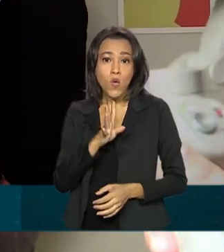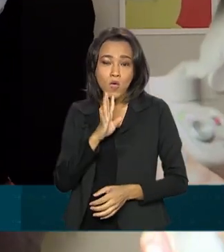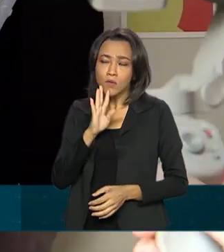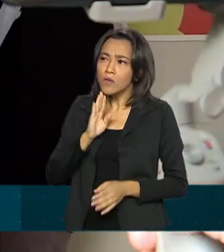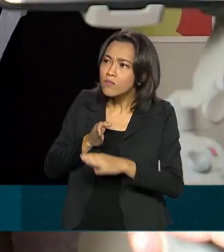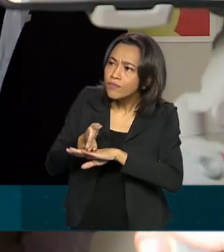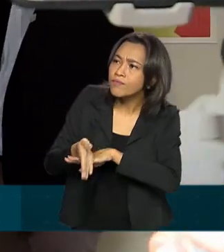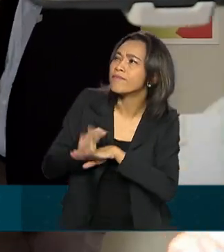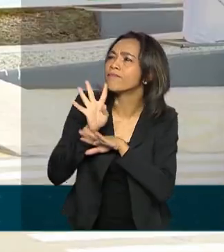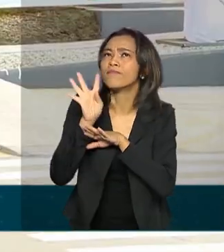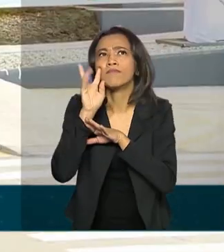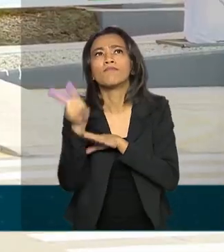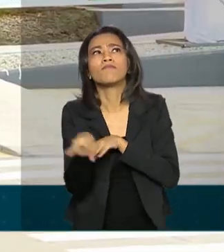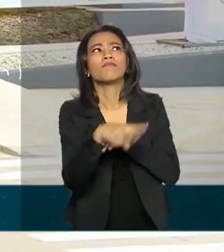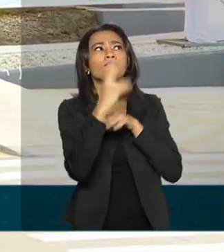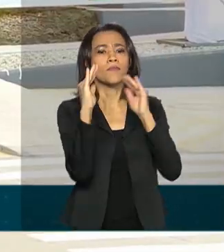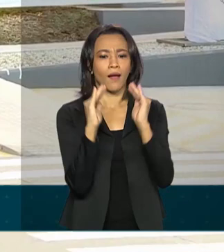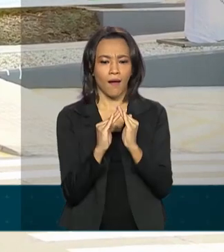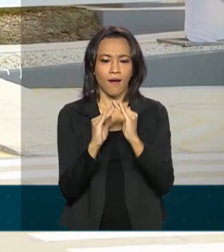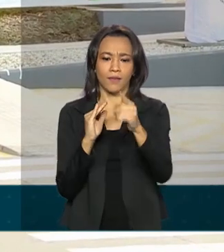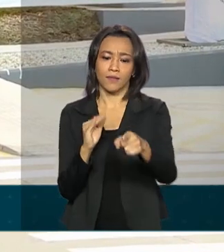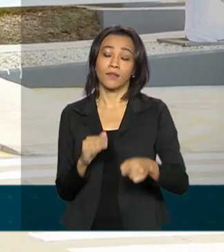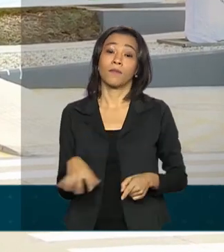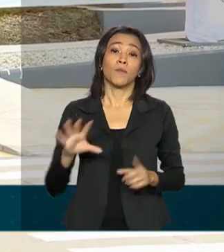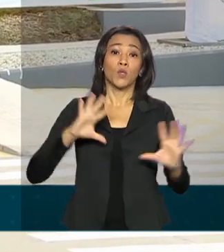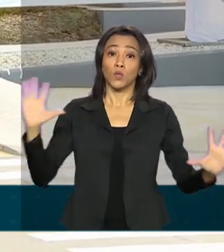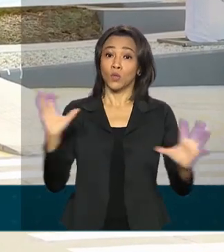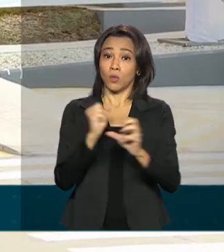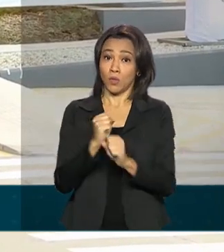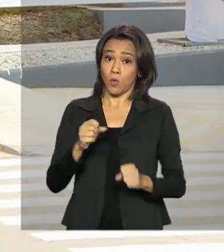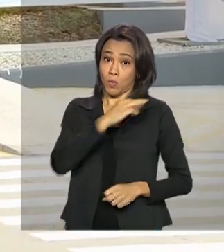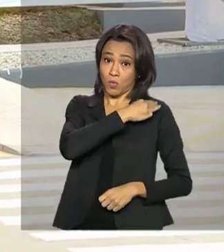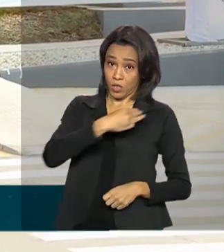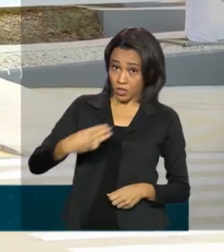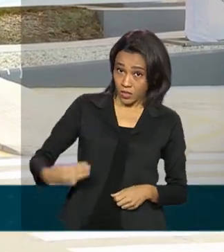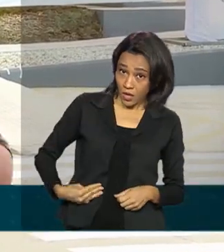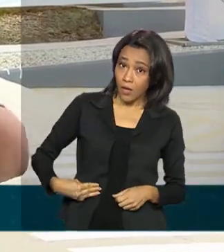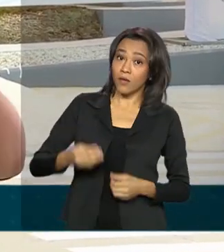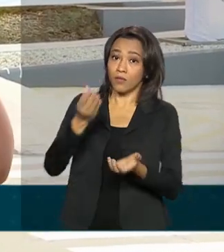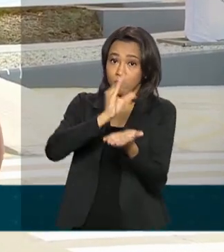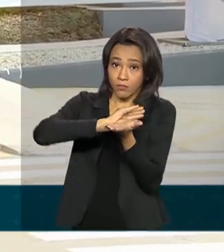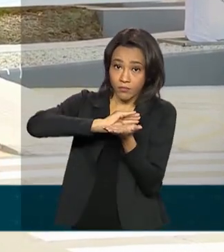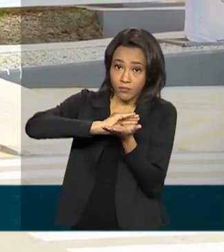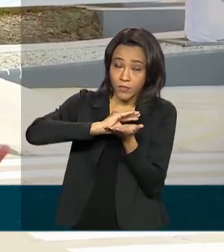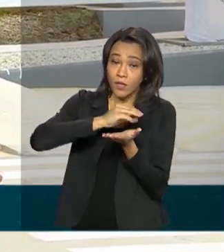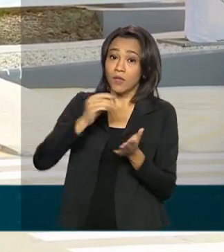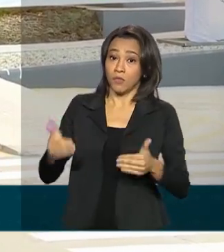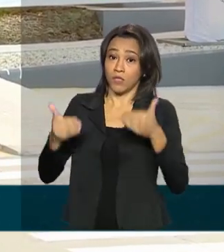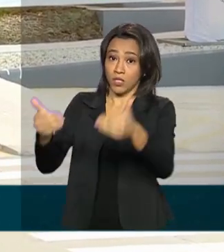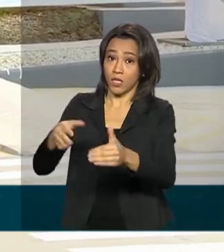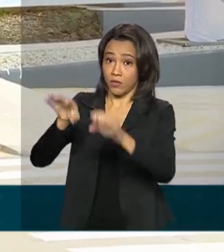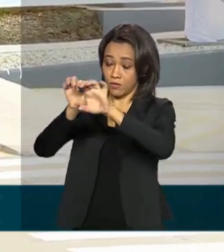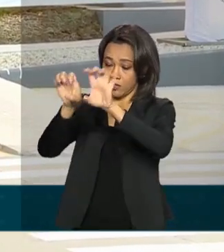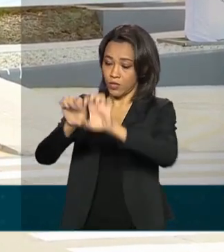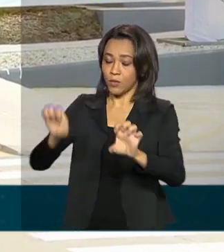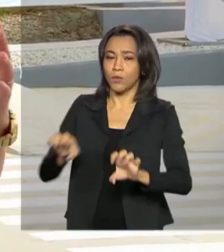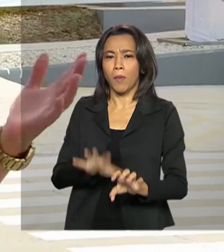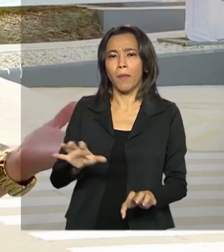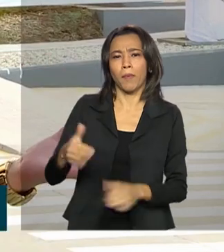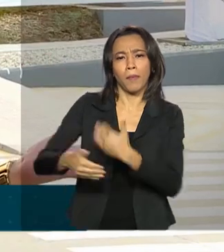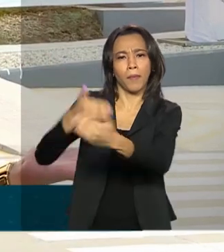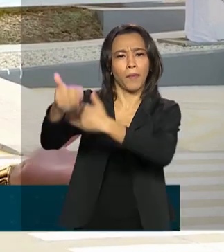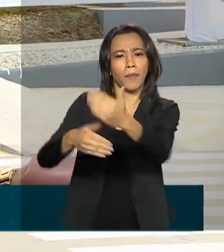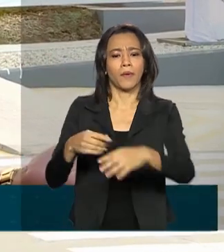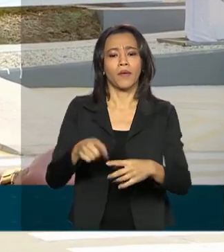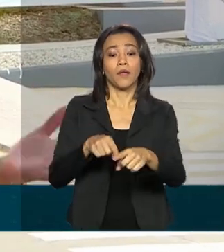novo conjunto habitacional. Ao todo, o Ministério do Desenvolvimento Regional investiu mais de 87 milhões de reais na construção